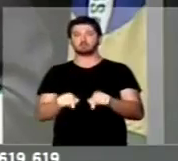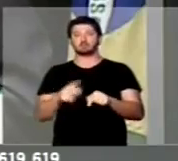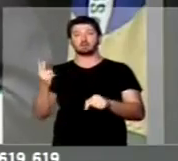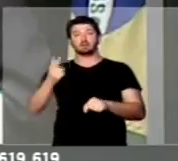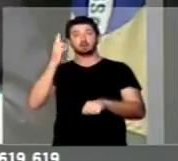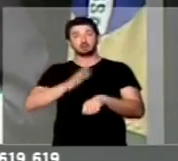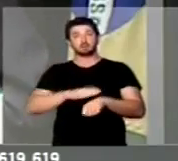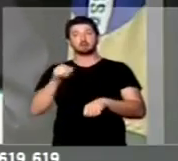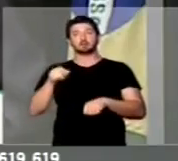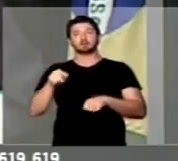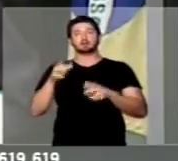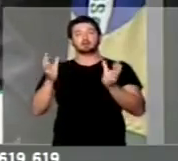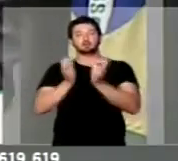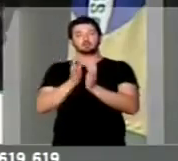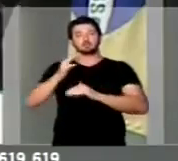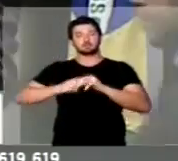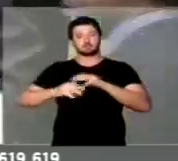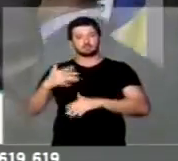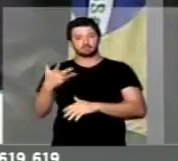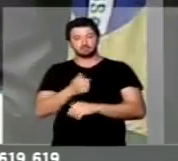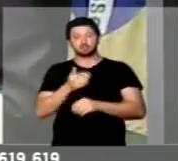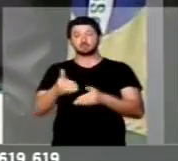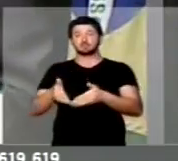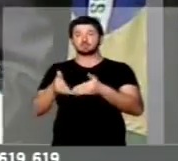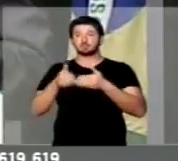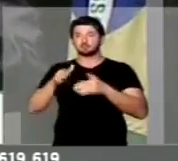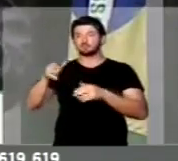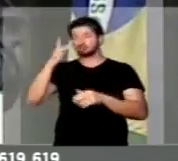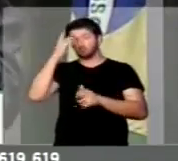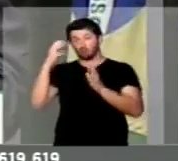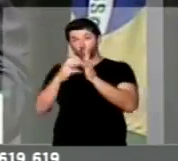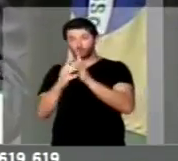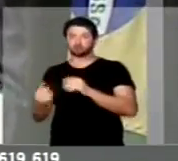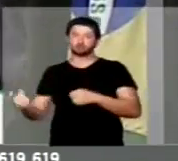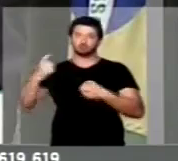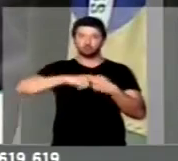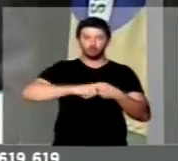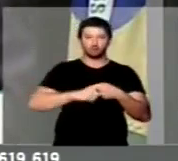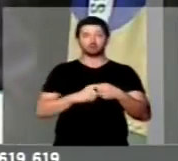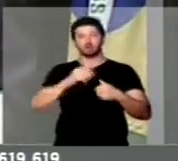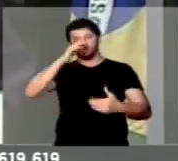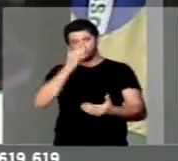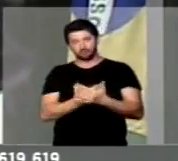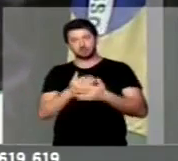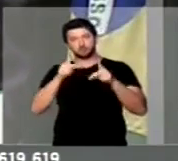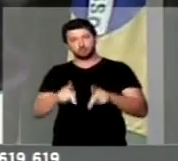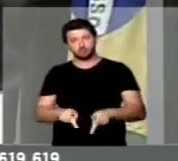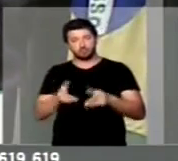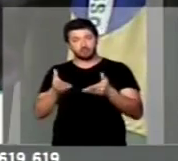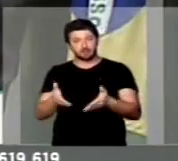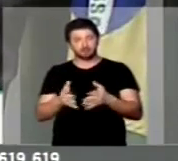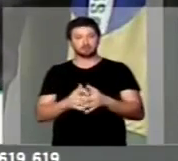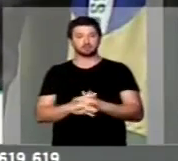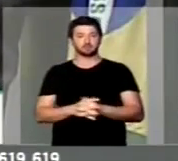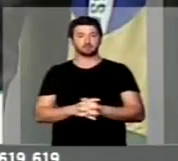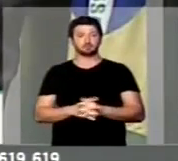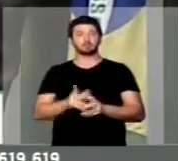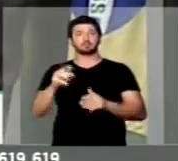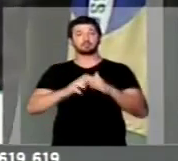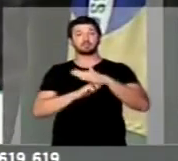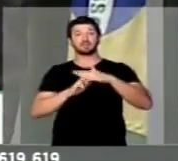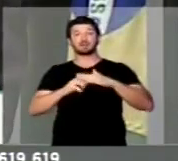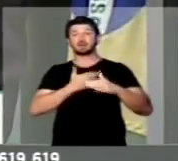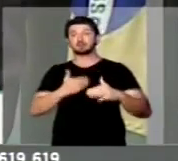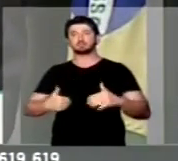valorizar essa importante categoria, chamar os concursados, retomar a confiança do povo brasileiro, porque o Correio é uma empresa